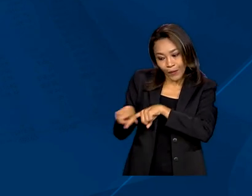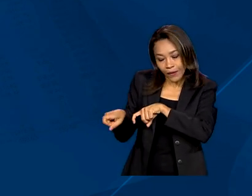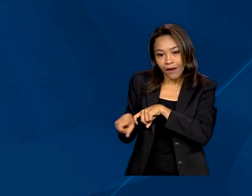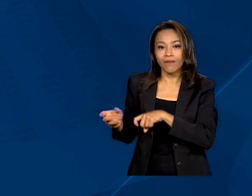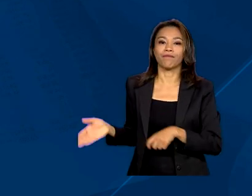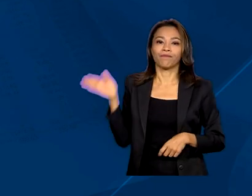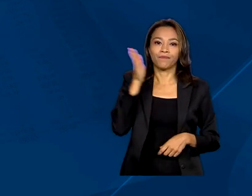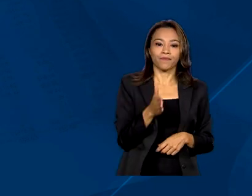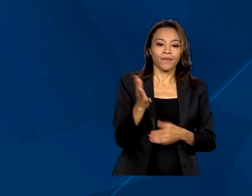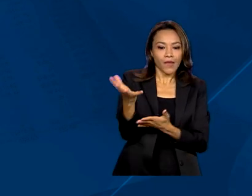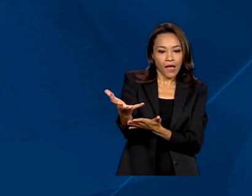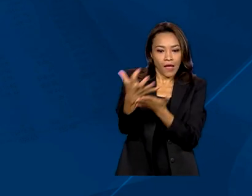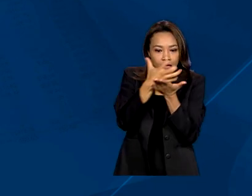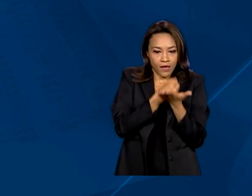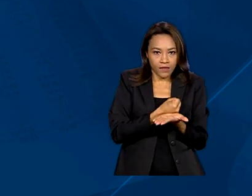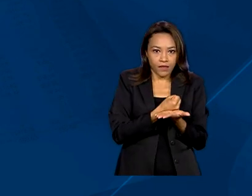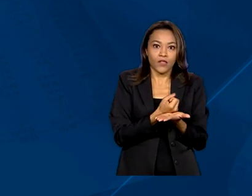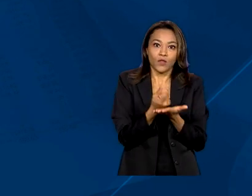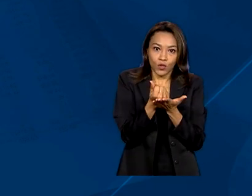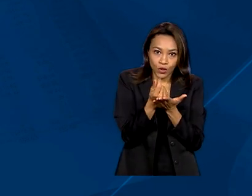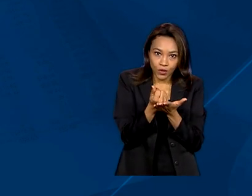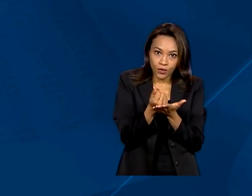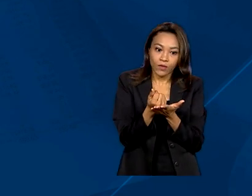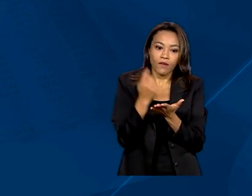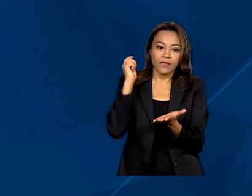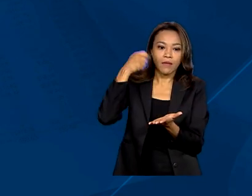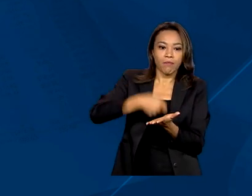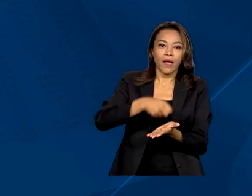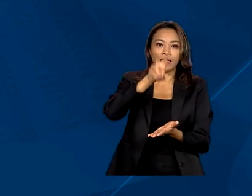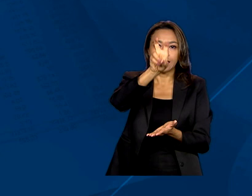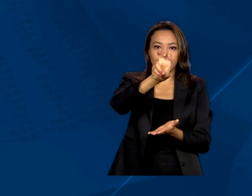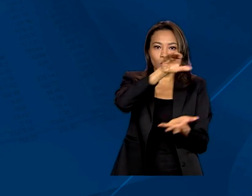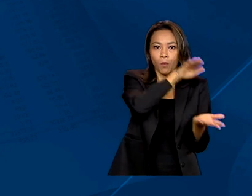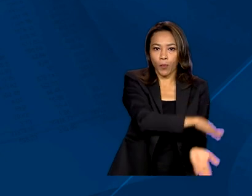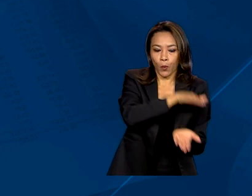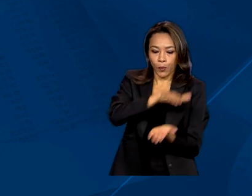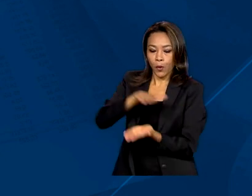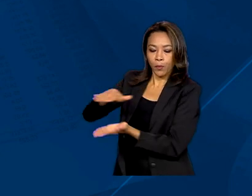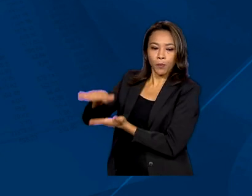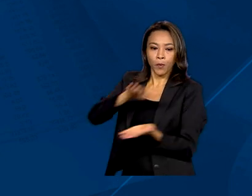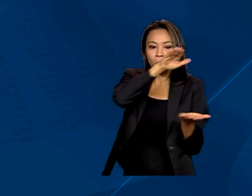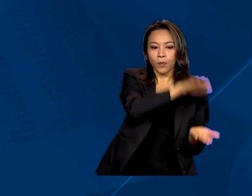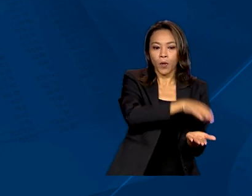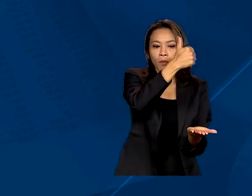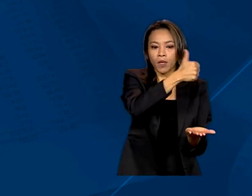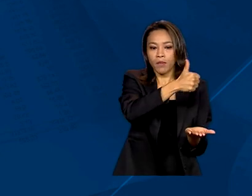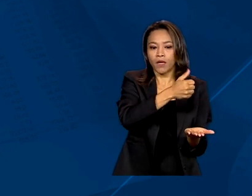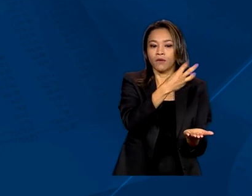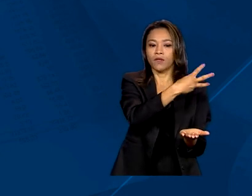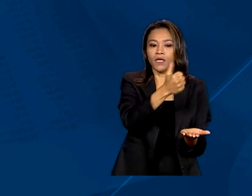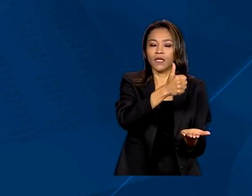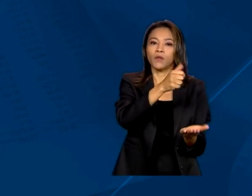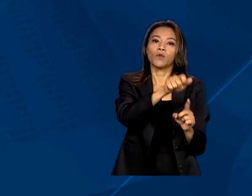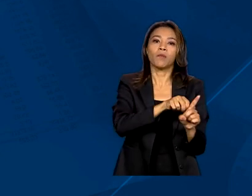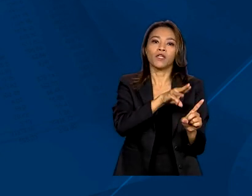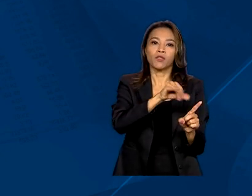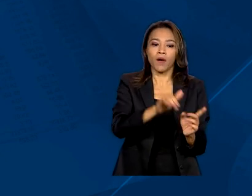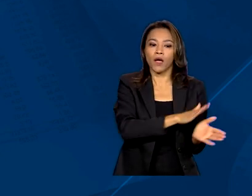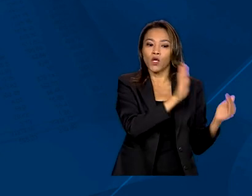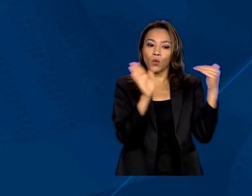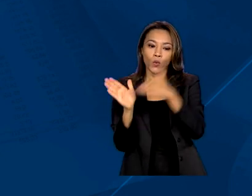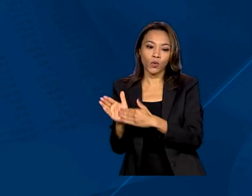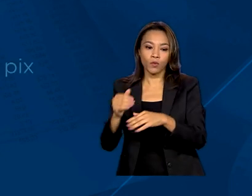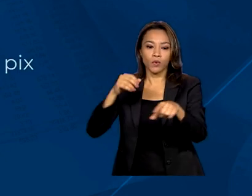restituição do imposto de renda será paga em cinco lotes. O primeiro em 31 de maio e o último em 29 de